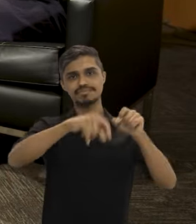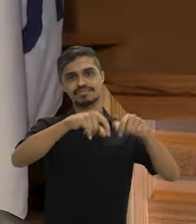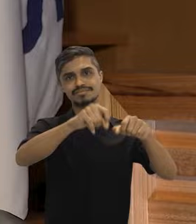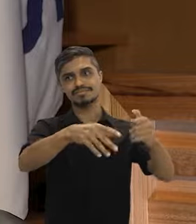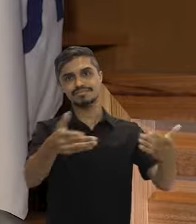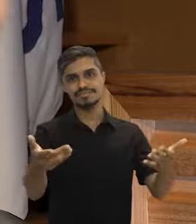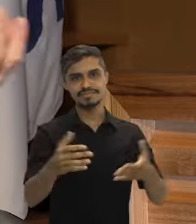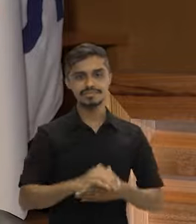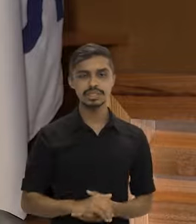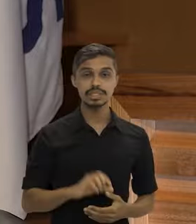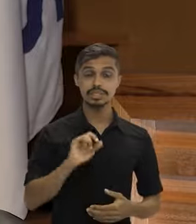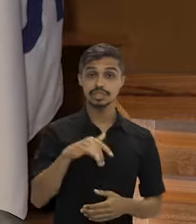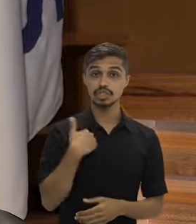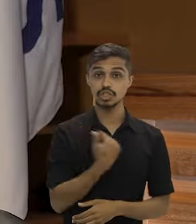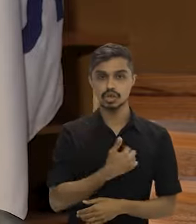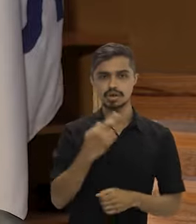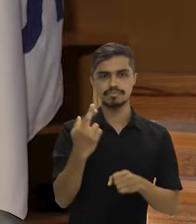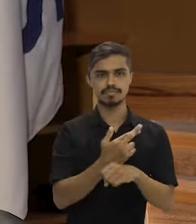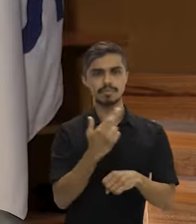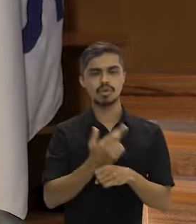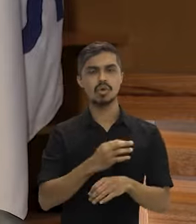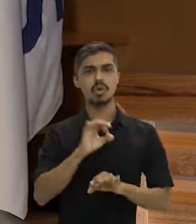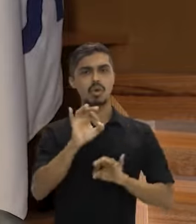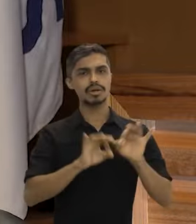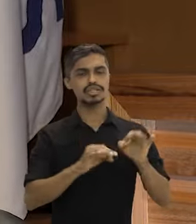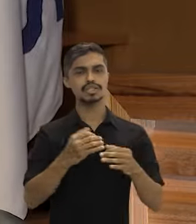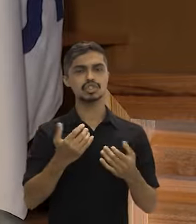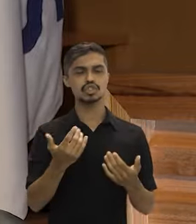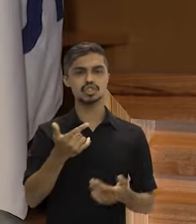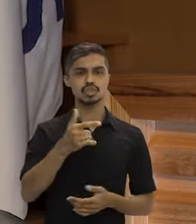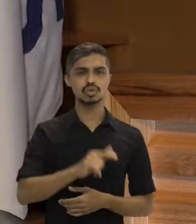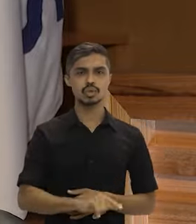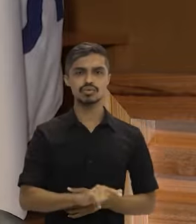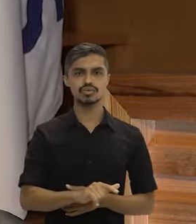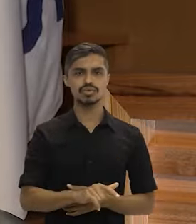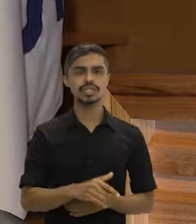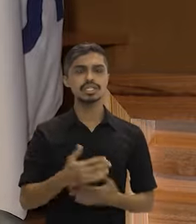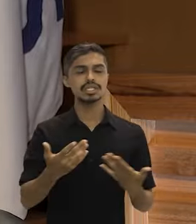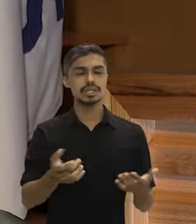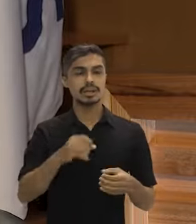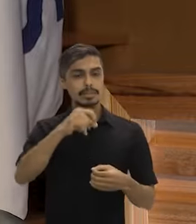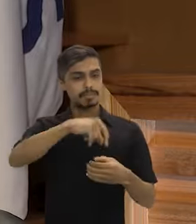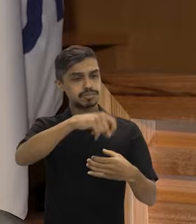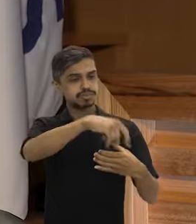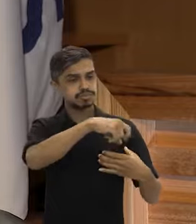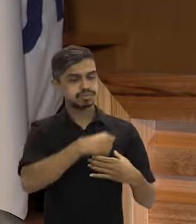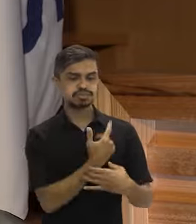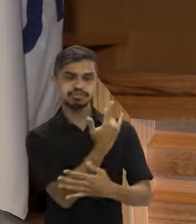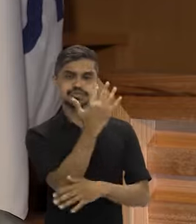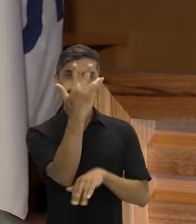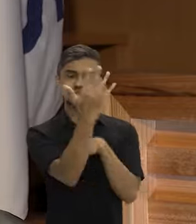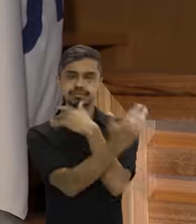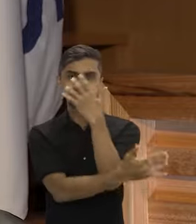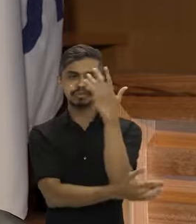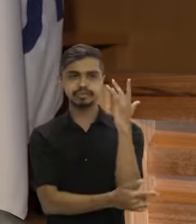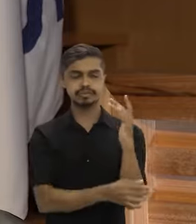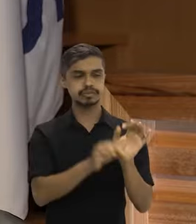árvores. Se a gente conseguir restaurar a floresta, ou não só plantar árvores, mas plantar árvores nativas,